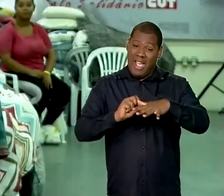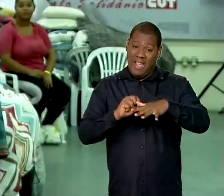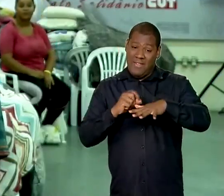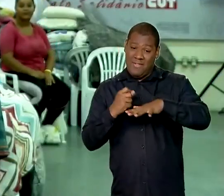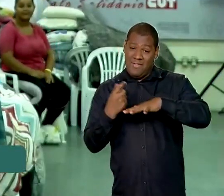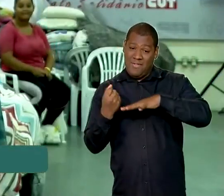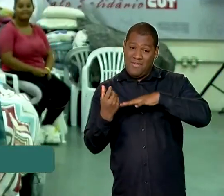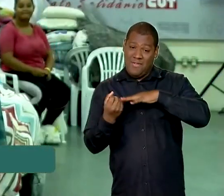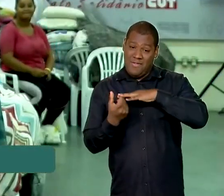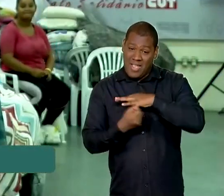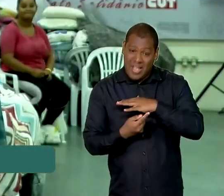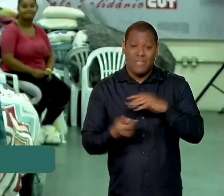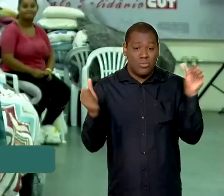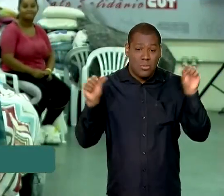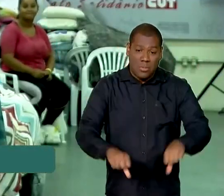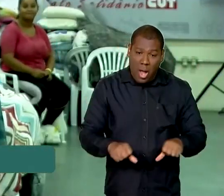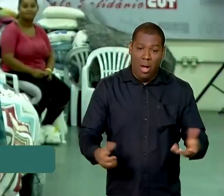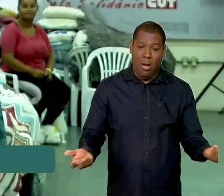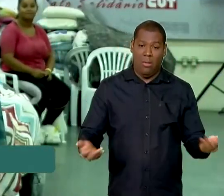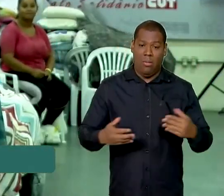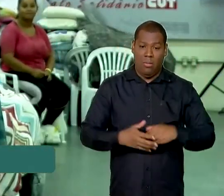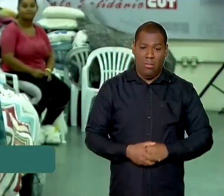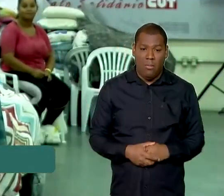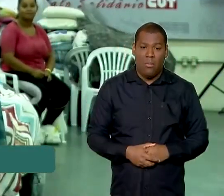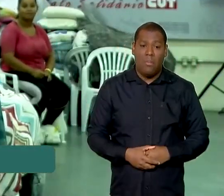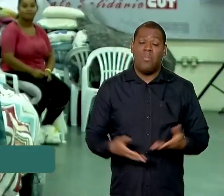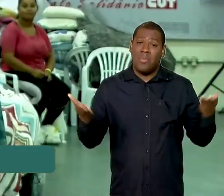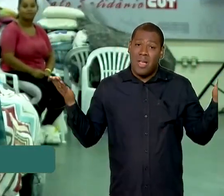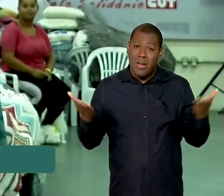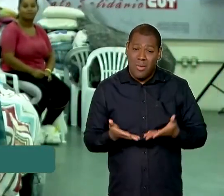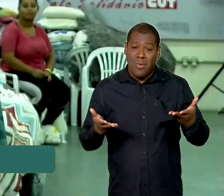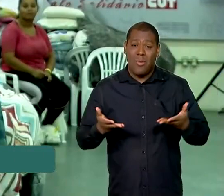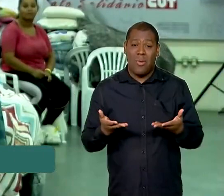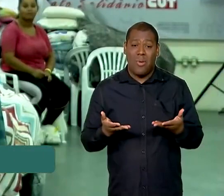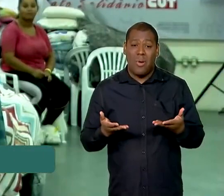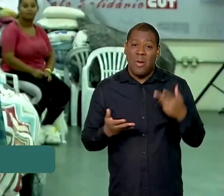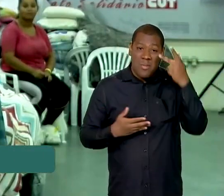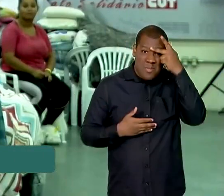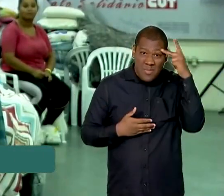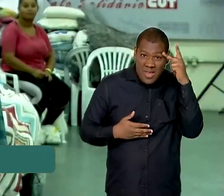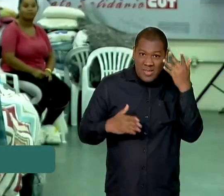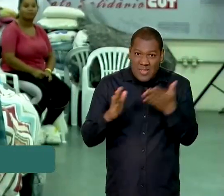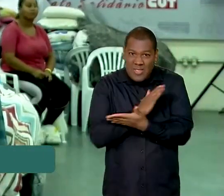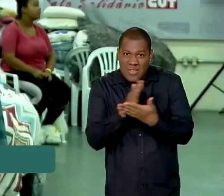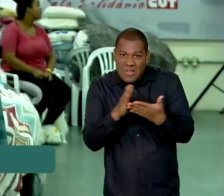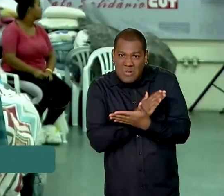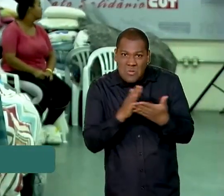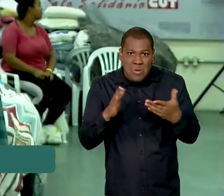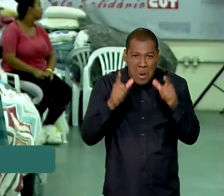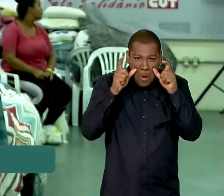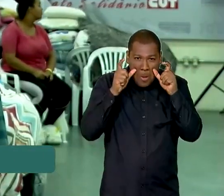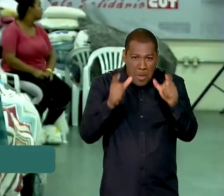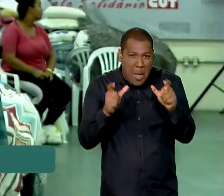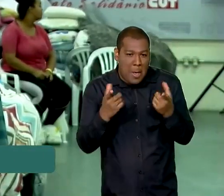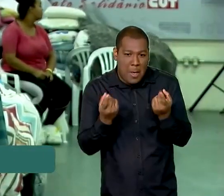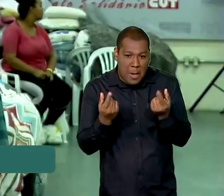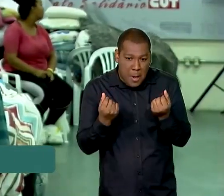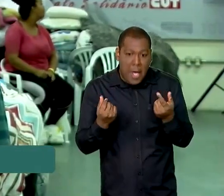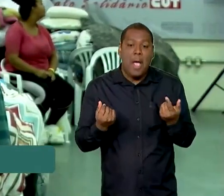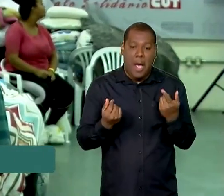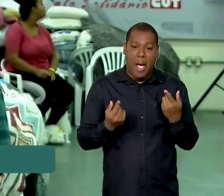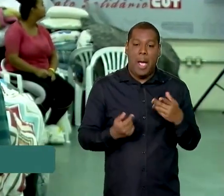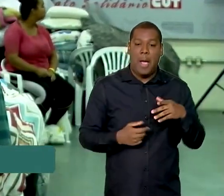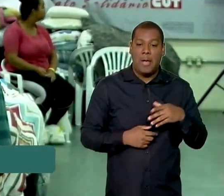se somar a isso. Porque a gente sabe que nesse momento de crise, muitos querem faturar politicamente com a tragédia do nosso povo.